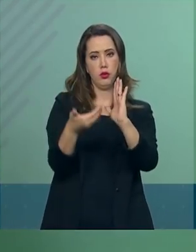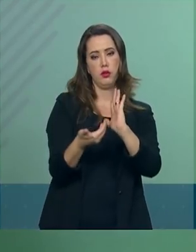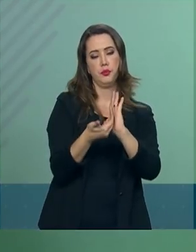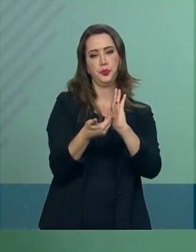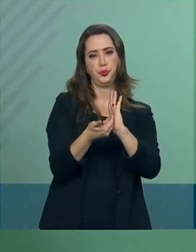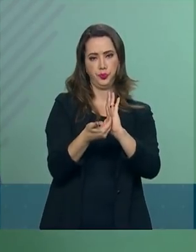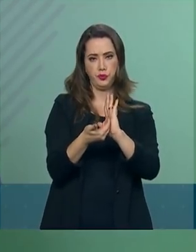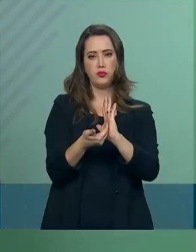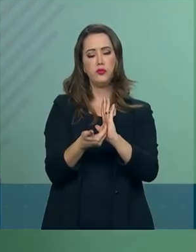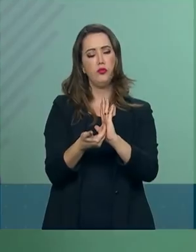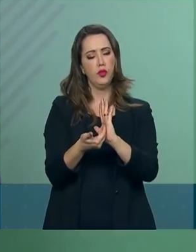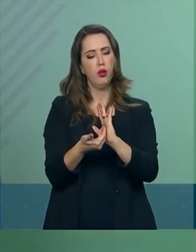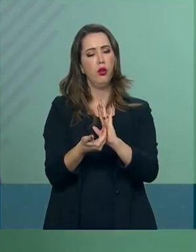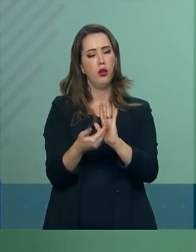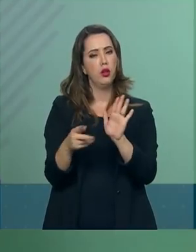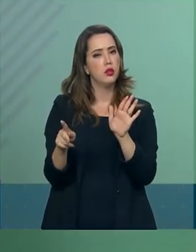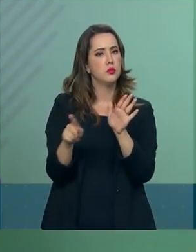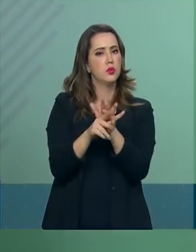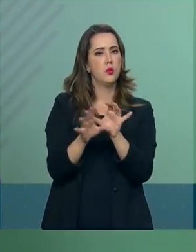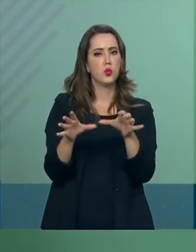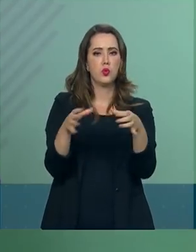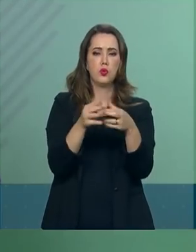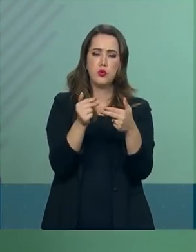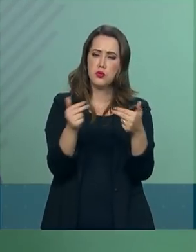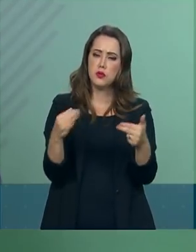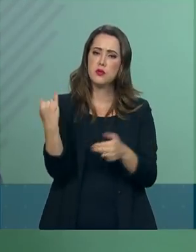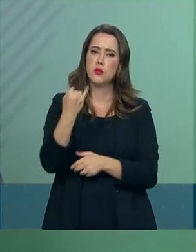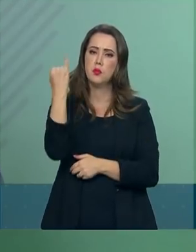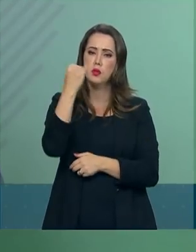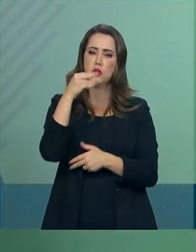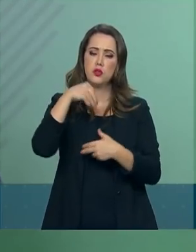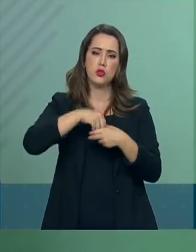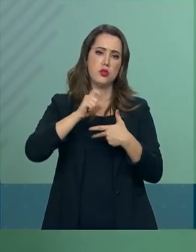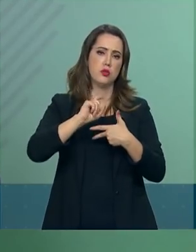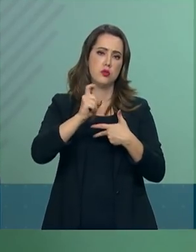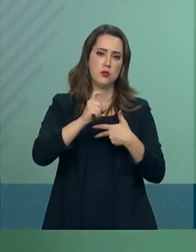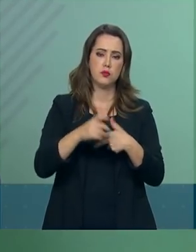naquilo que for importante para o Poder Executivo.